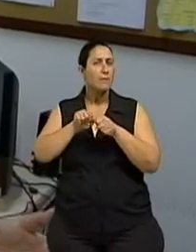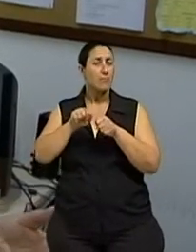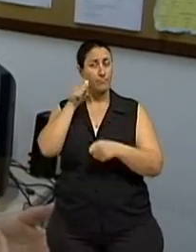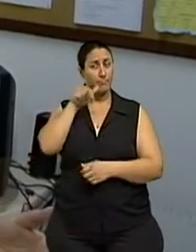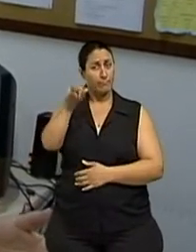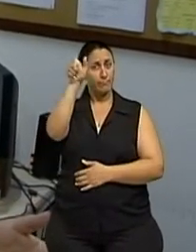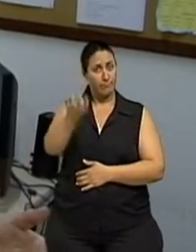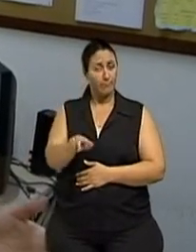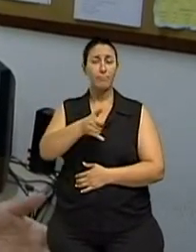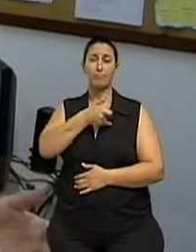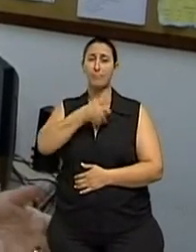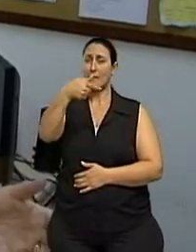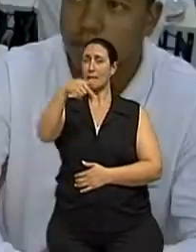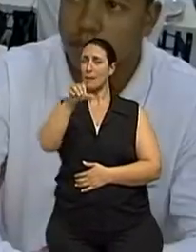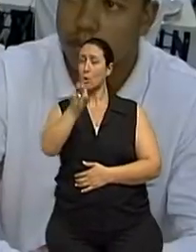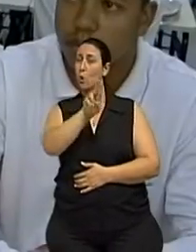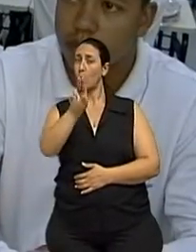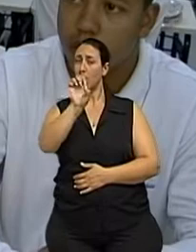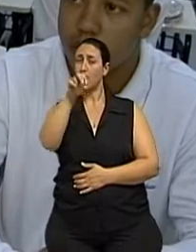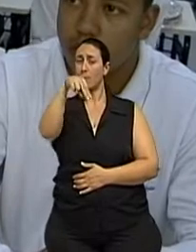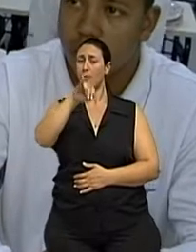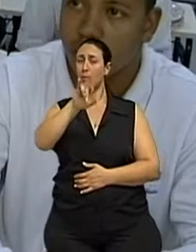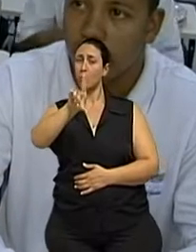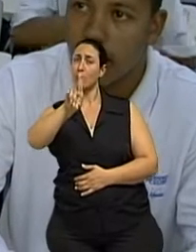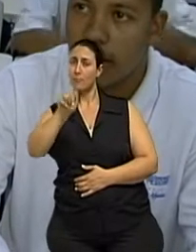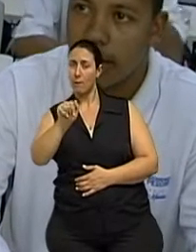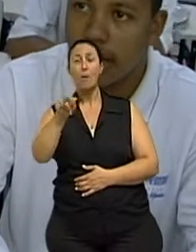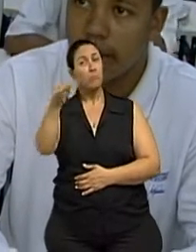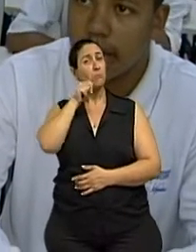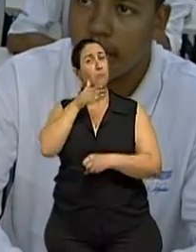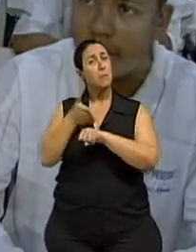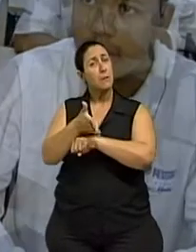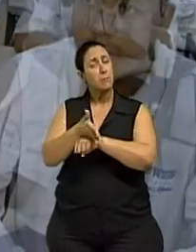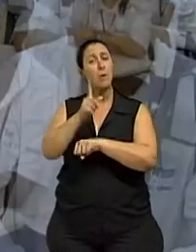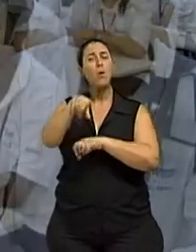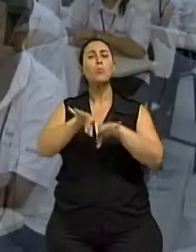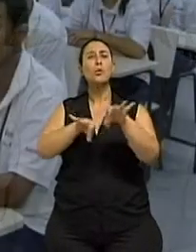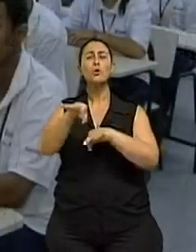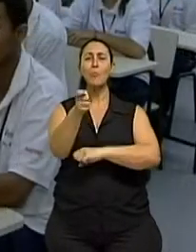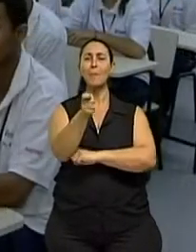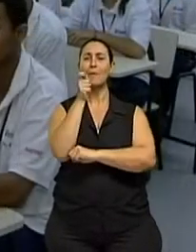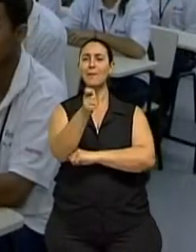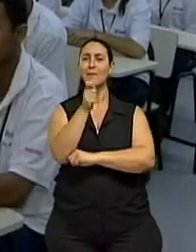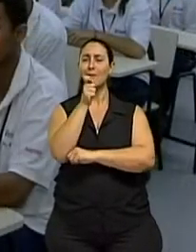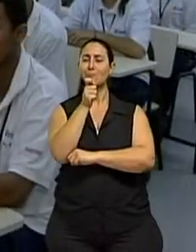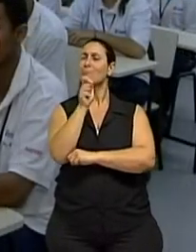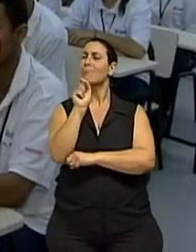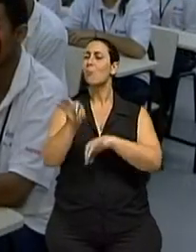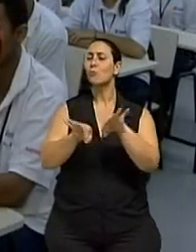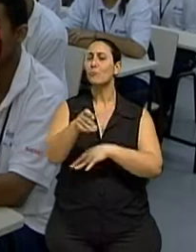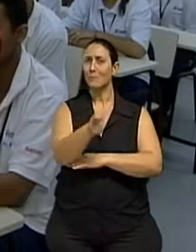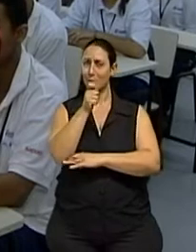com 70 anos, ela há 4 anos faz parte do Projeto Pescar. Eu sempre quis fazer voluntariado após me